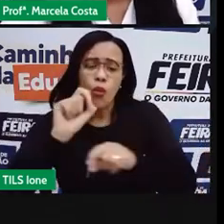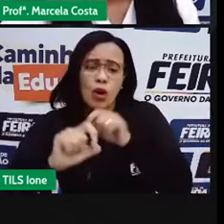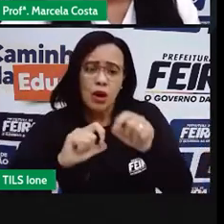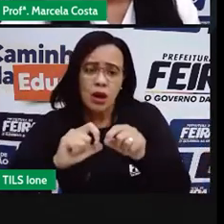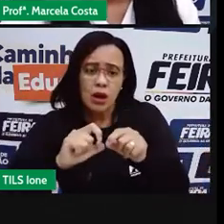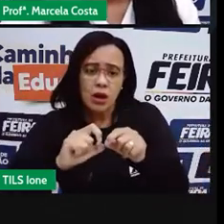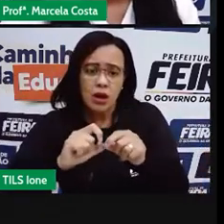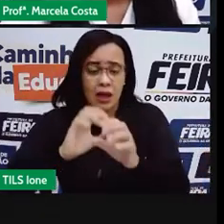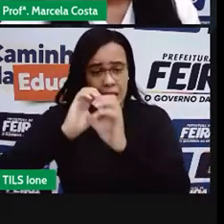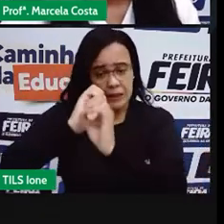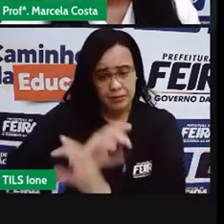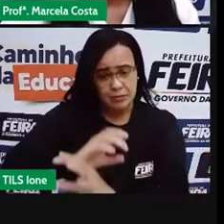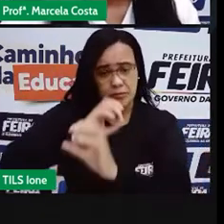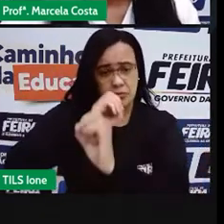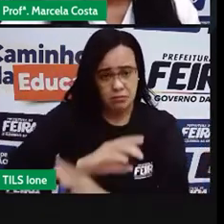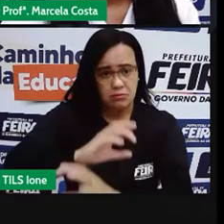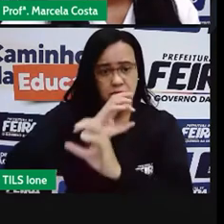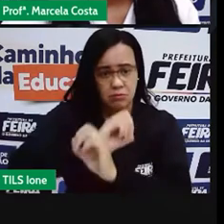outra.